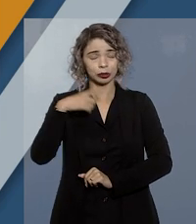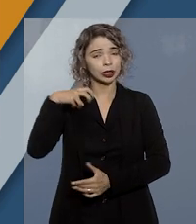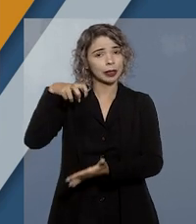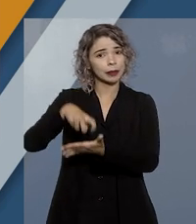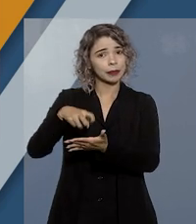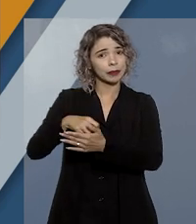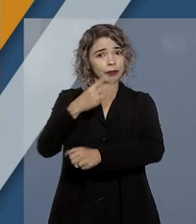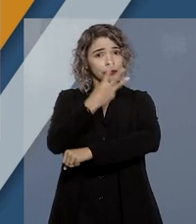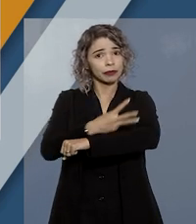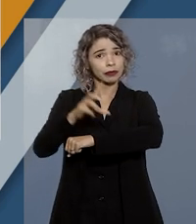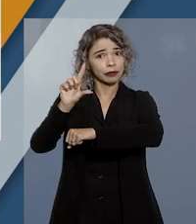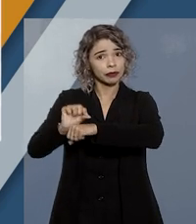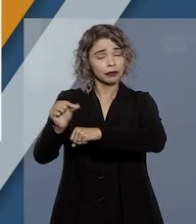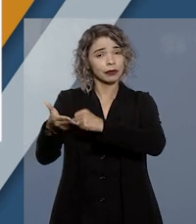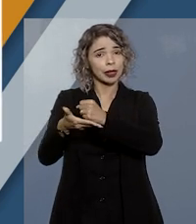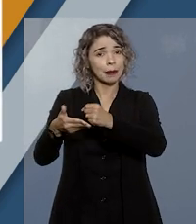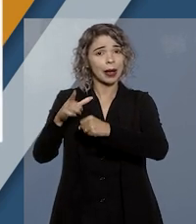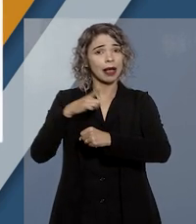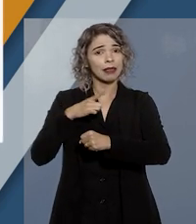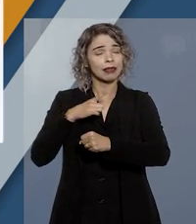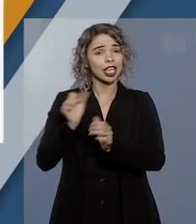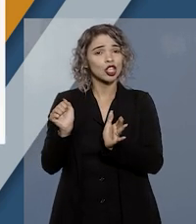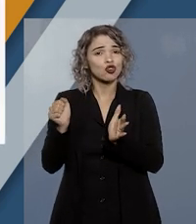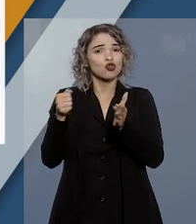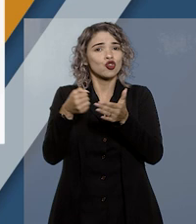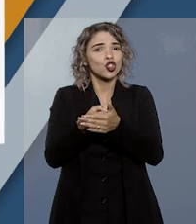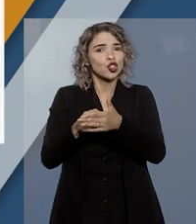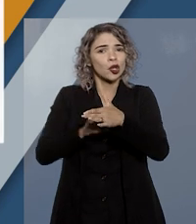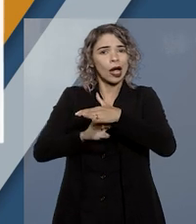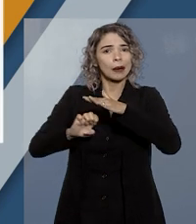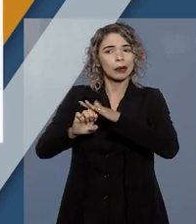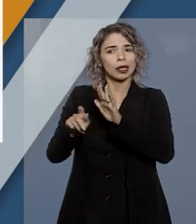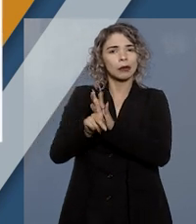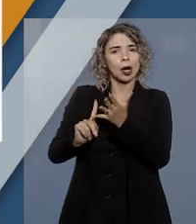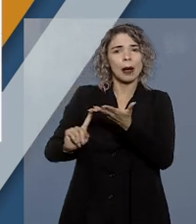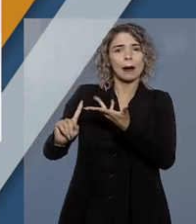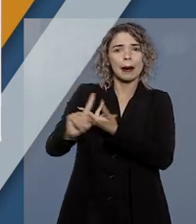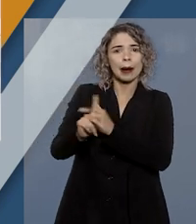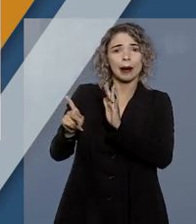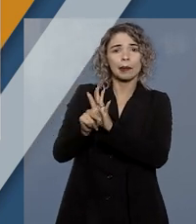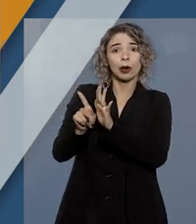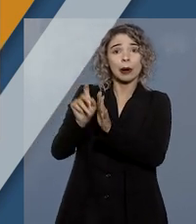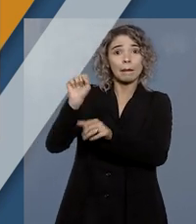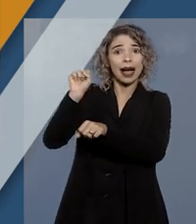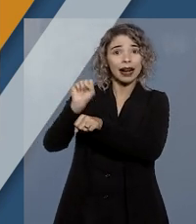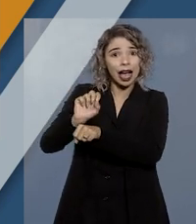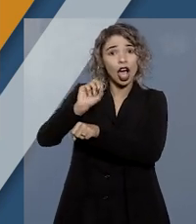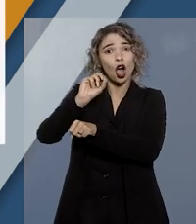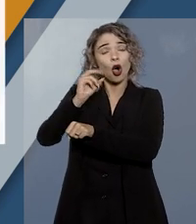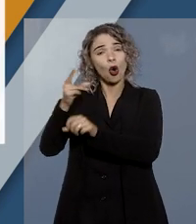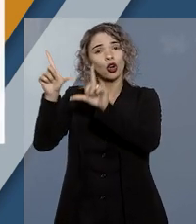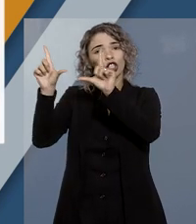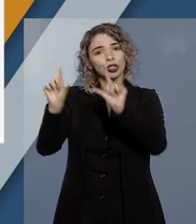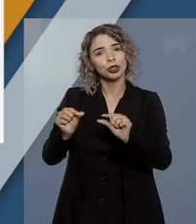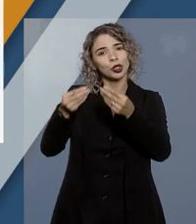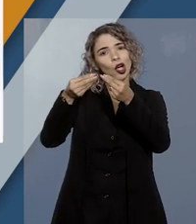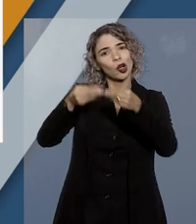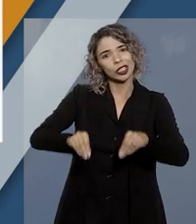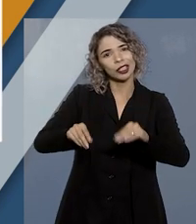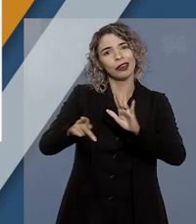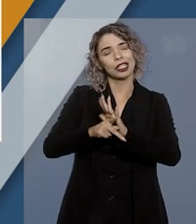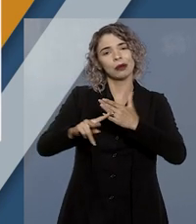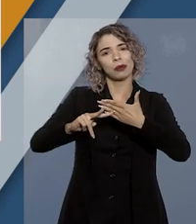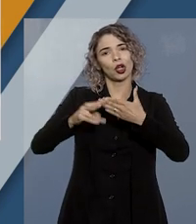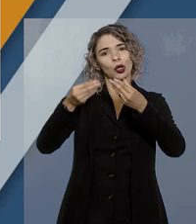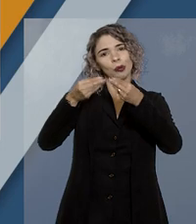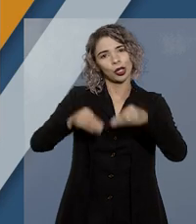penalidade aplicada pelo Ibama apresentou como fundamento a omissão da empresa na adoção de medidas para conter ou diminuir o